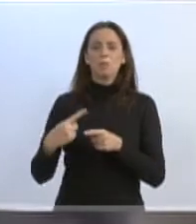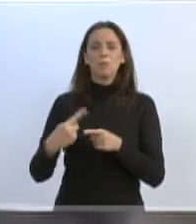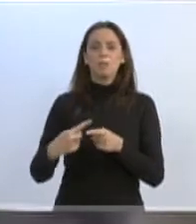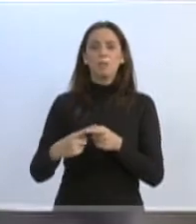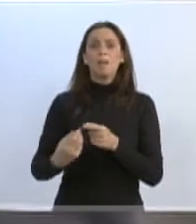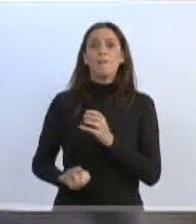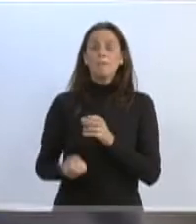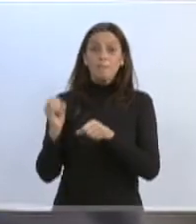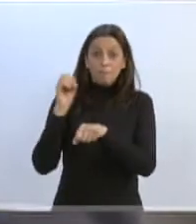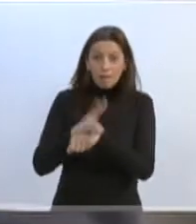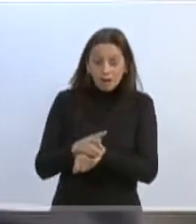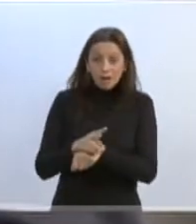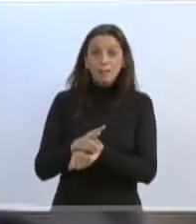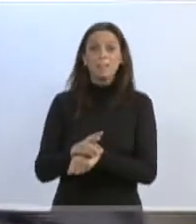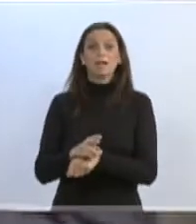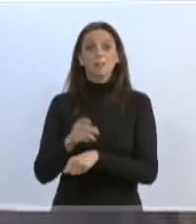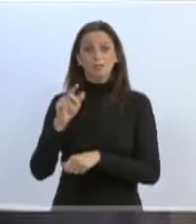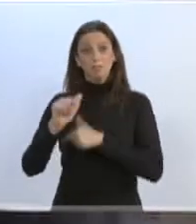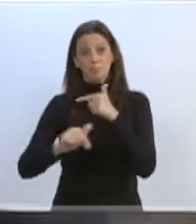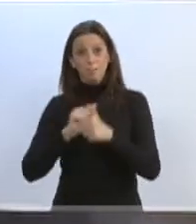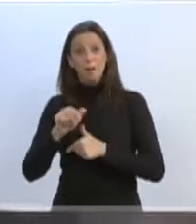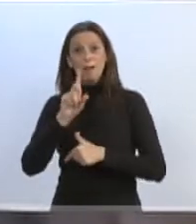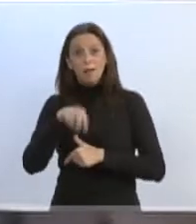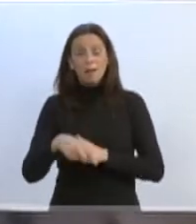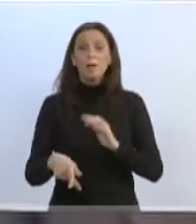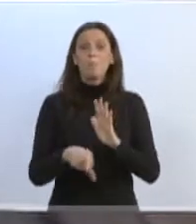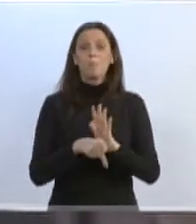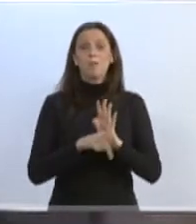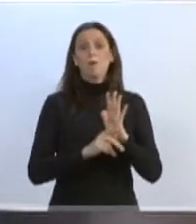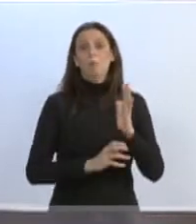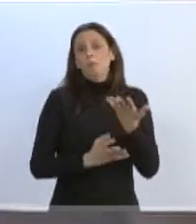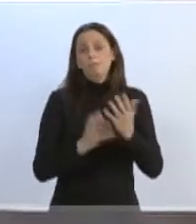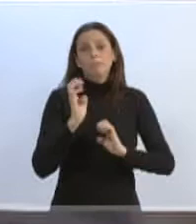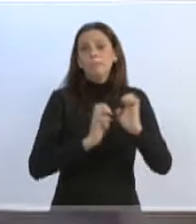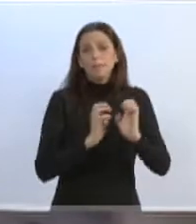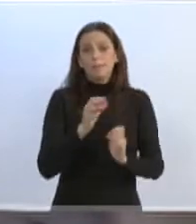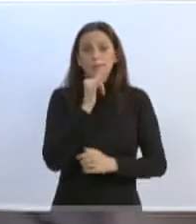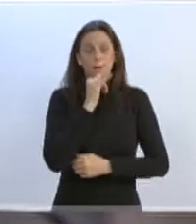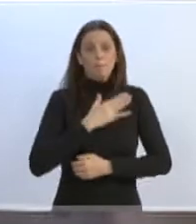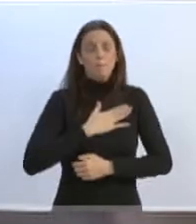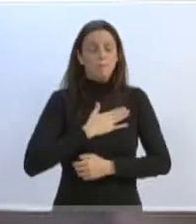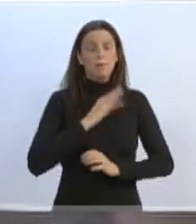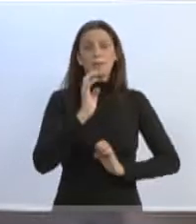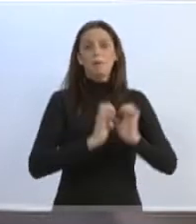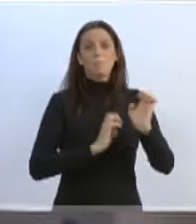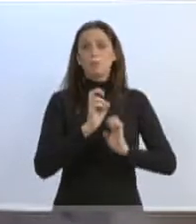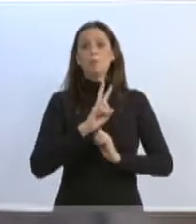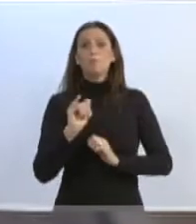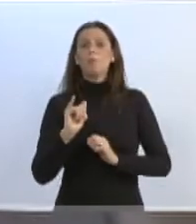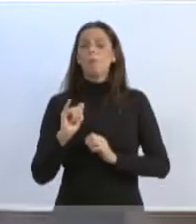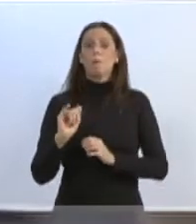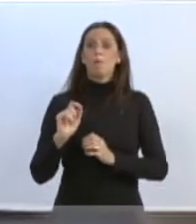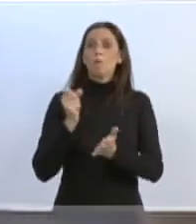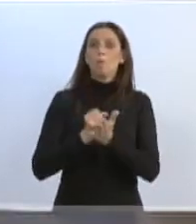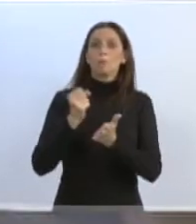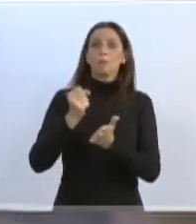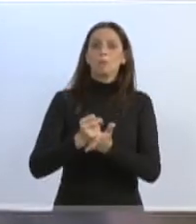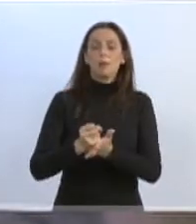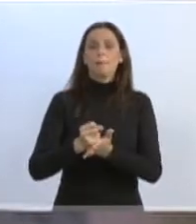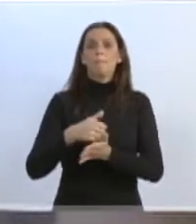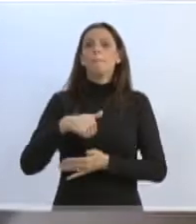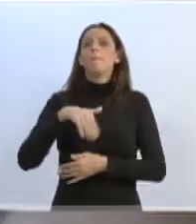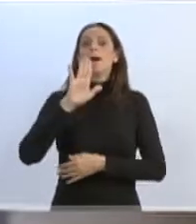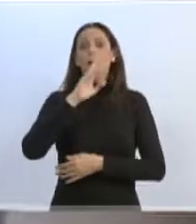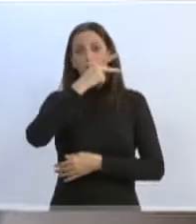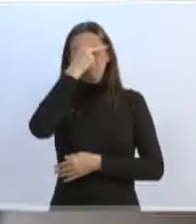econômica. Você não vai contratar um empregado a mais no seu negócio só porque está um pouco mais barato.